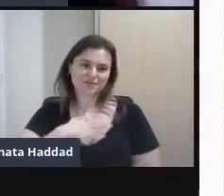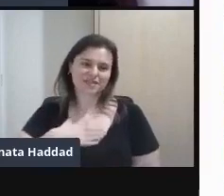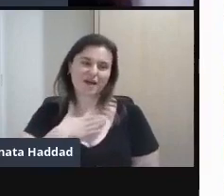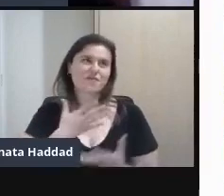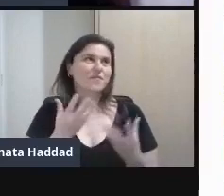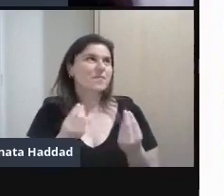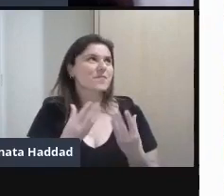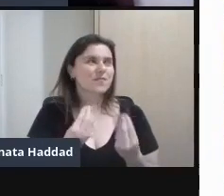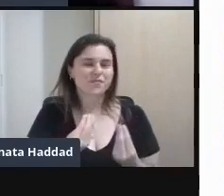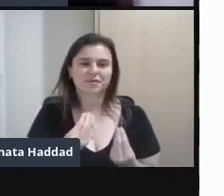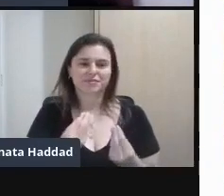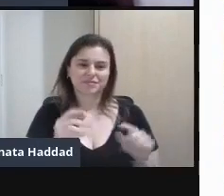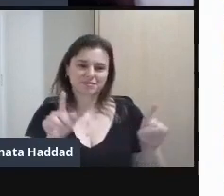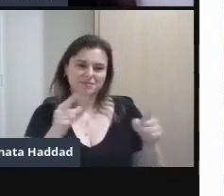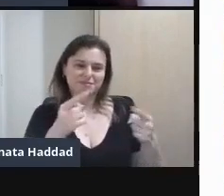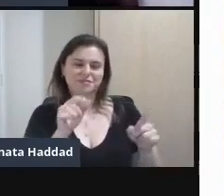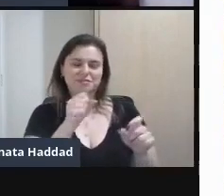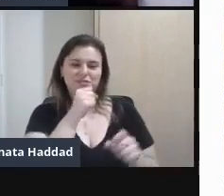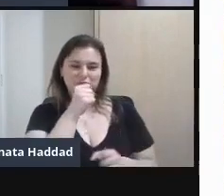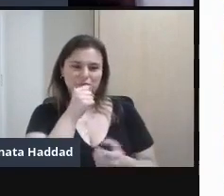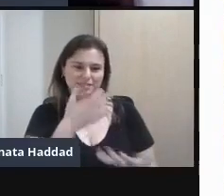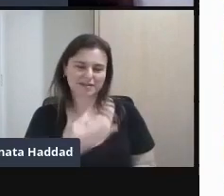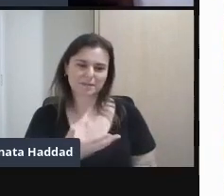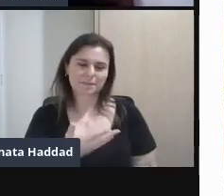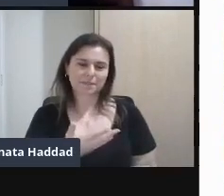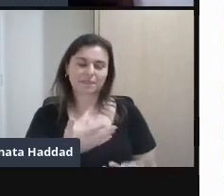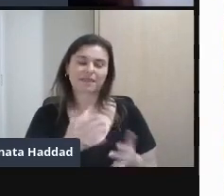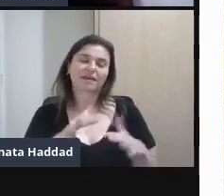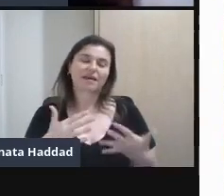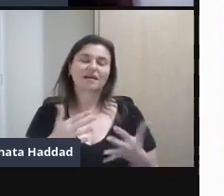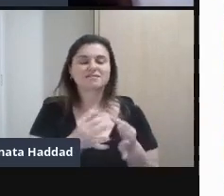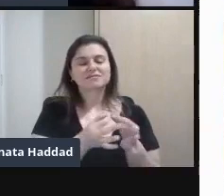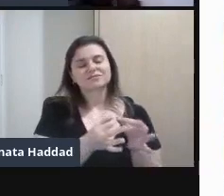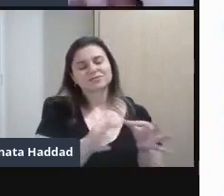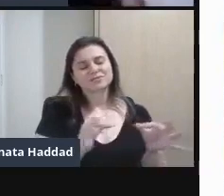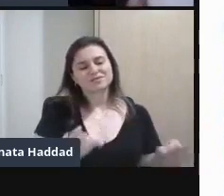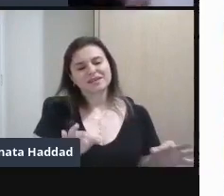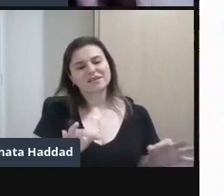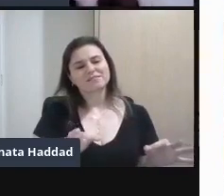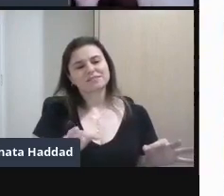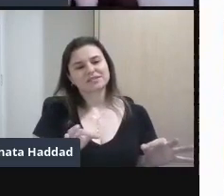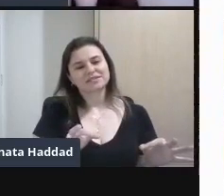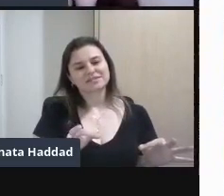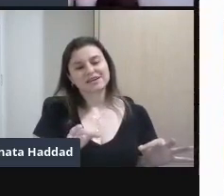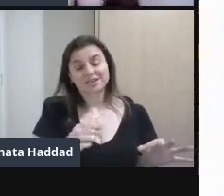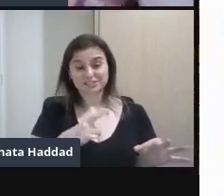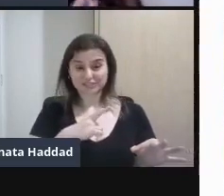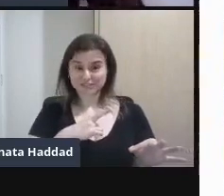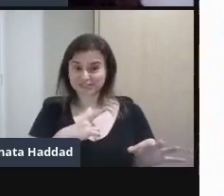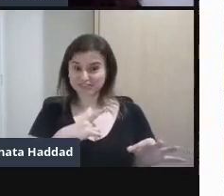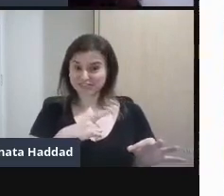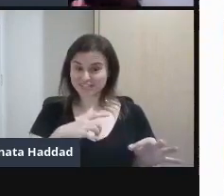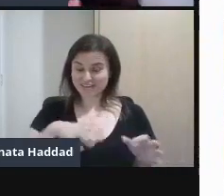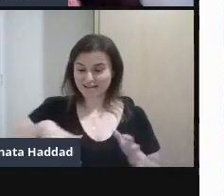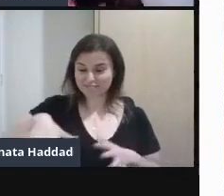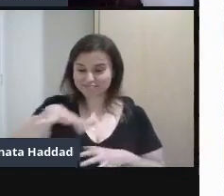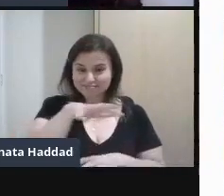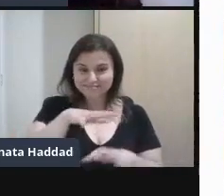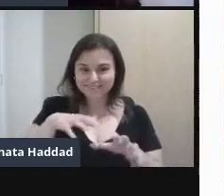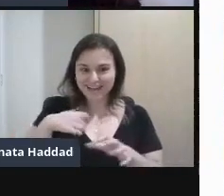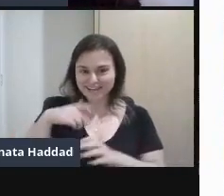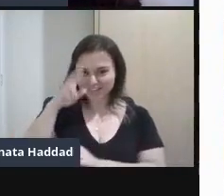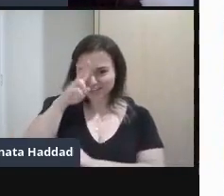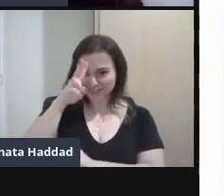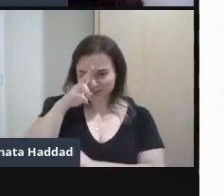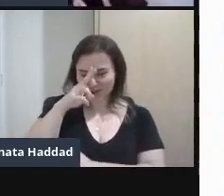E na simplicidade Na carência Ali Ela tinha O centro histórico As construções históricas E